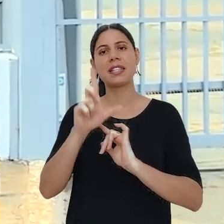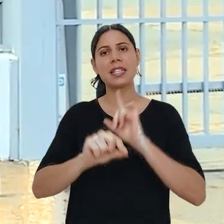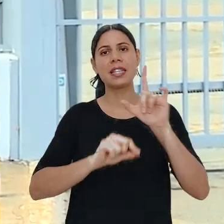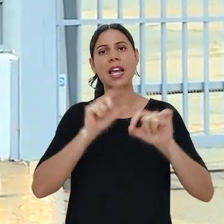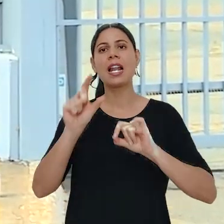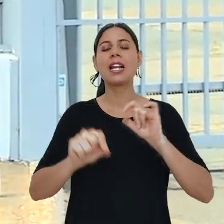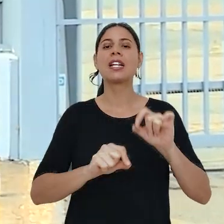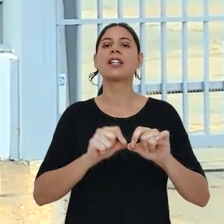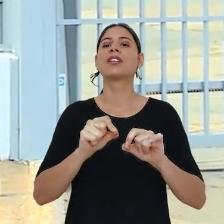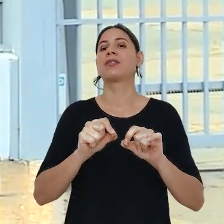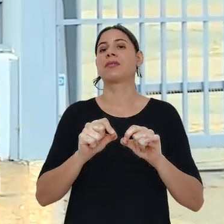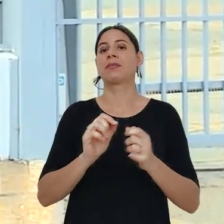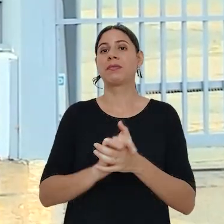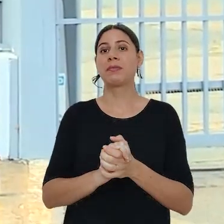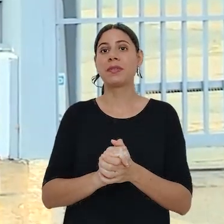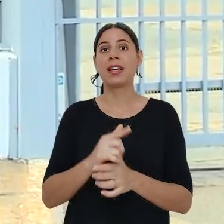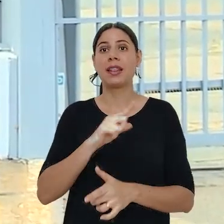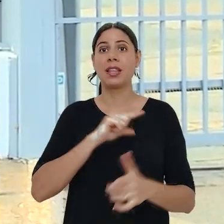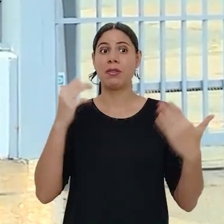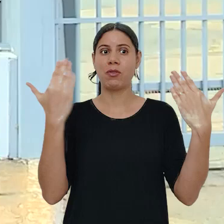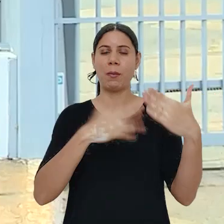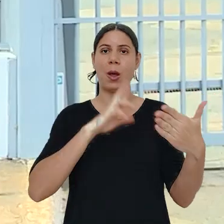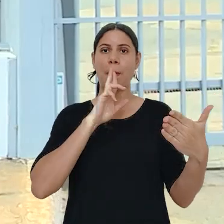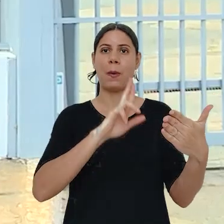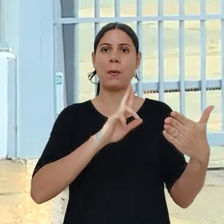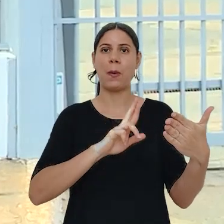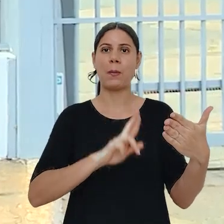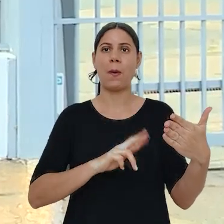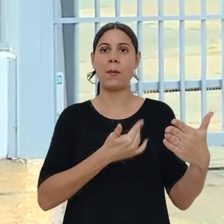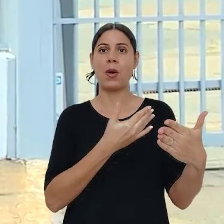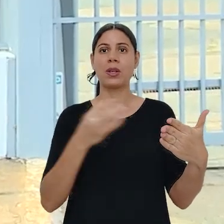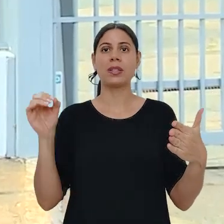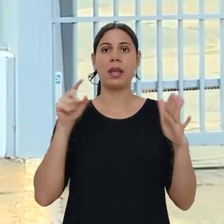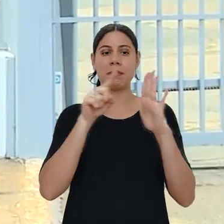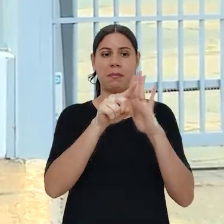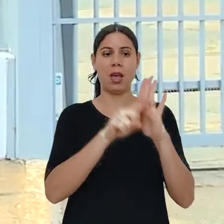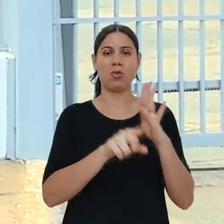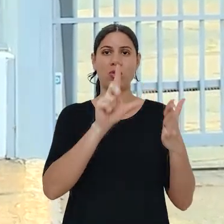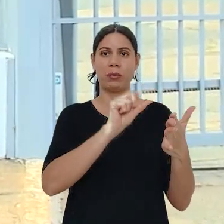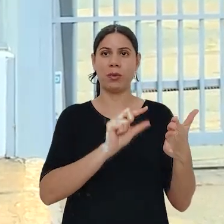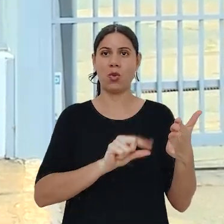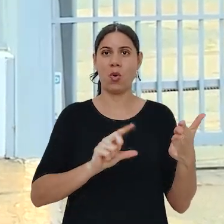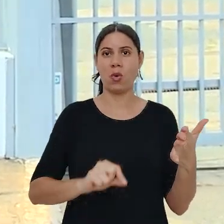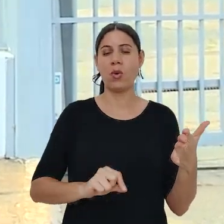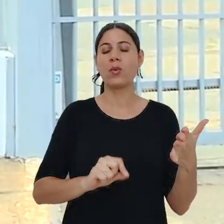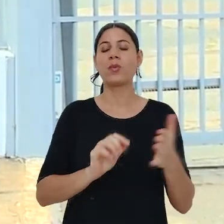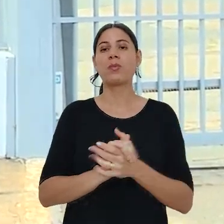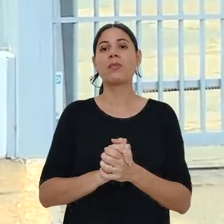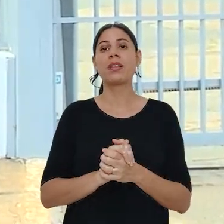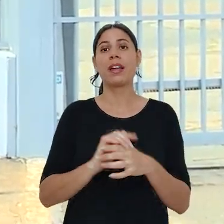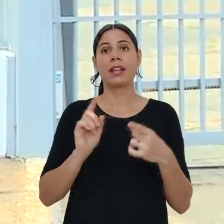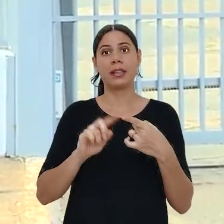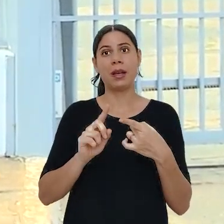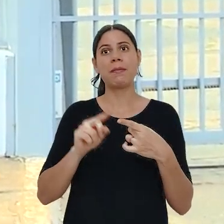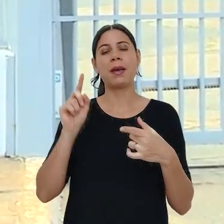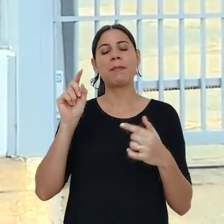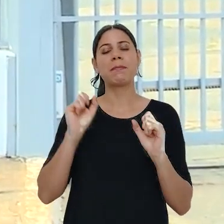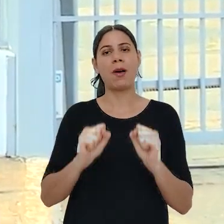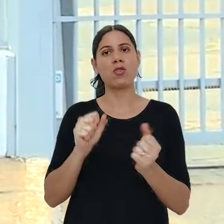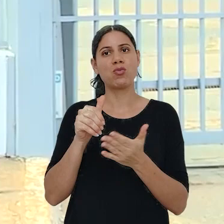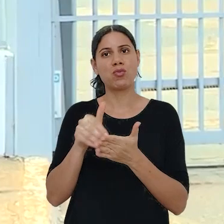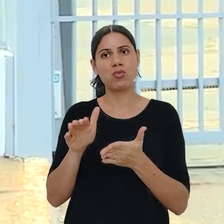seleção, os candidatos participaram de uma prova objetiva, com 100 questões de múltipla escolha e caráter eliminatório e